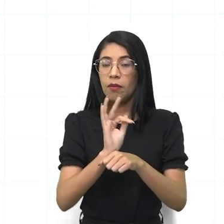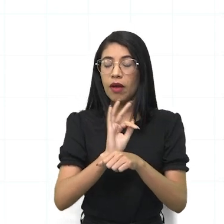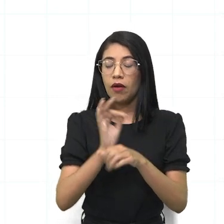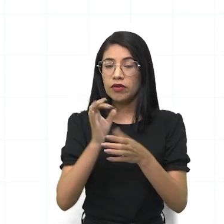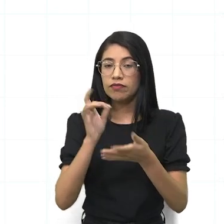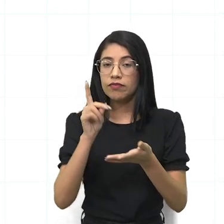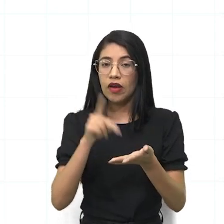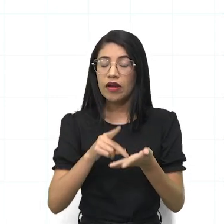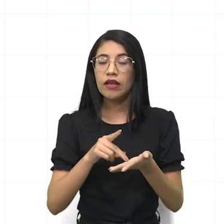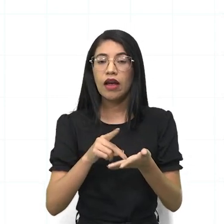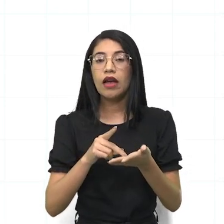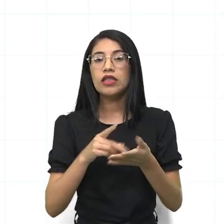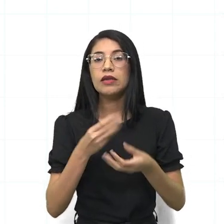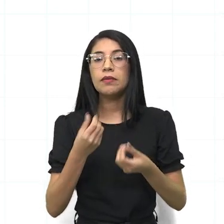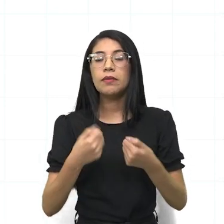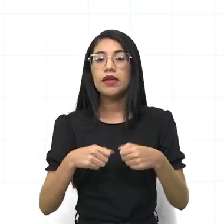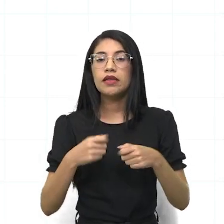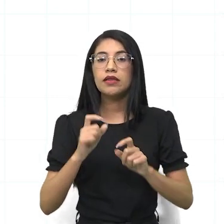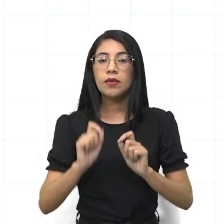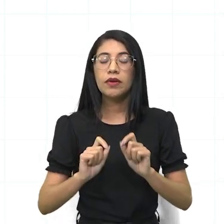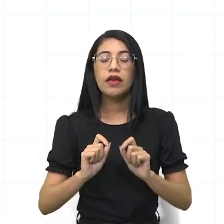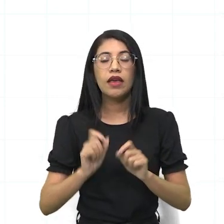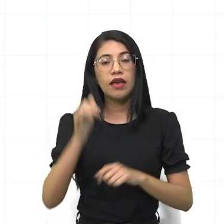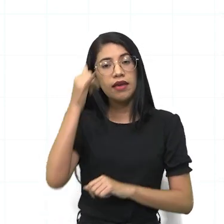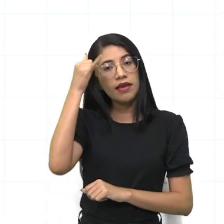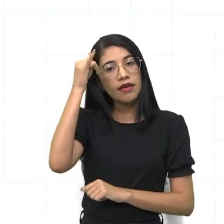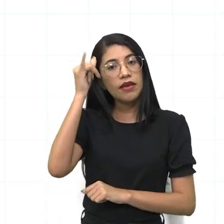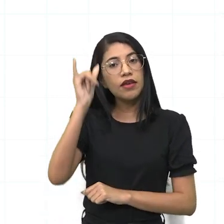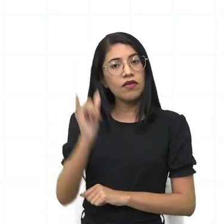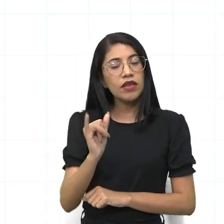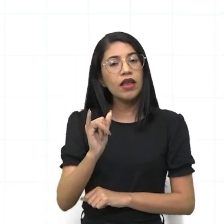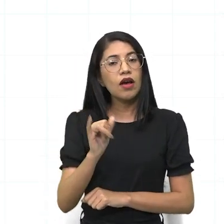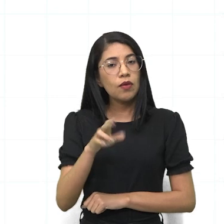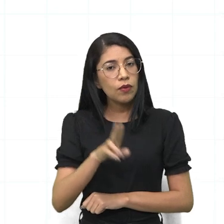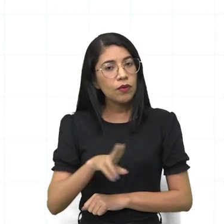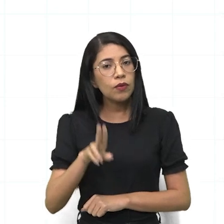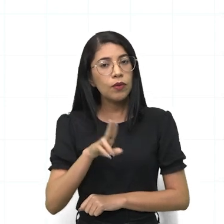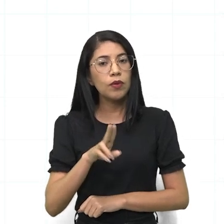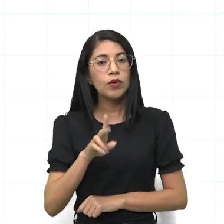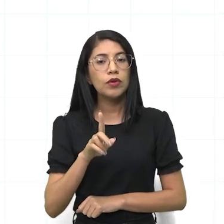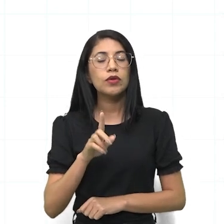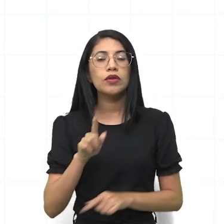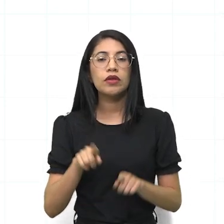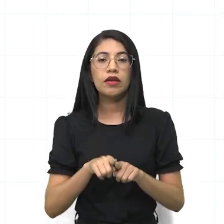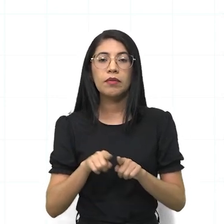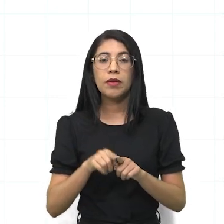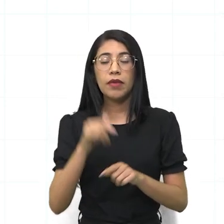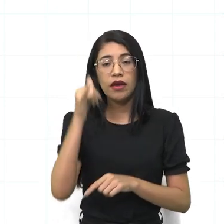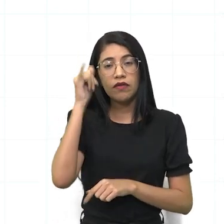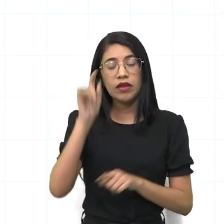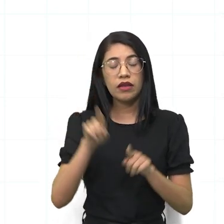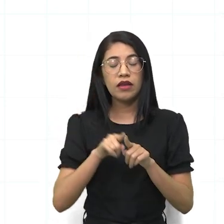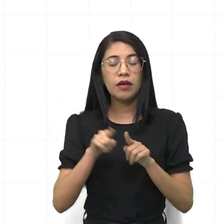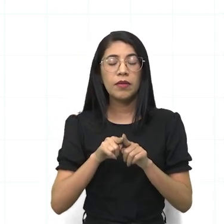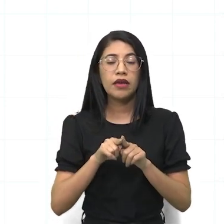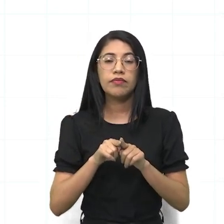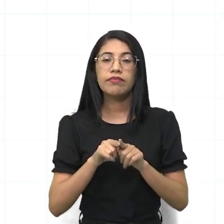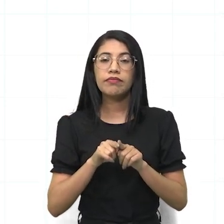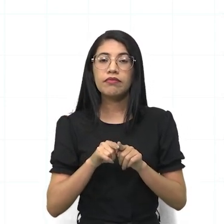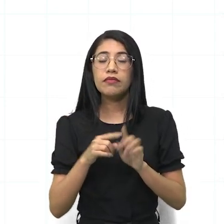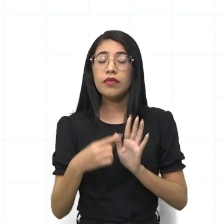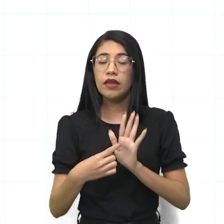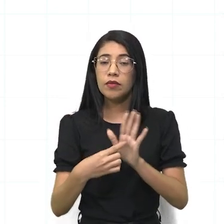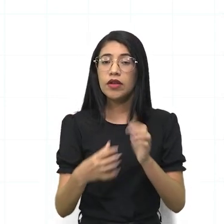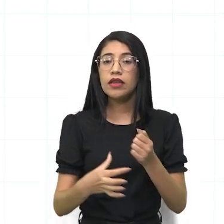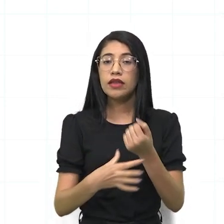realmente, né, com formalidade, a gente tem que evitar, né, esses termos, pra que não passe tanta insegurança, né, ou